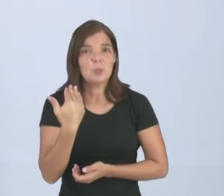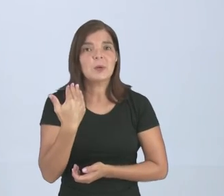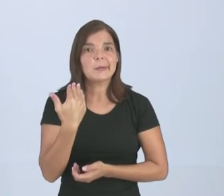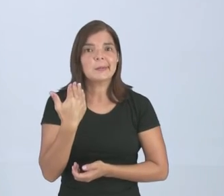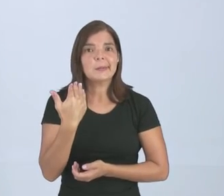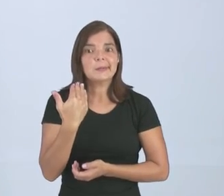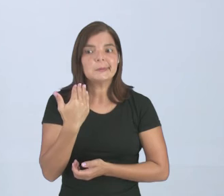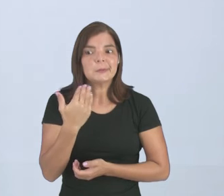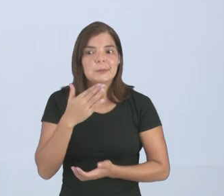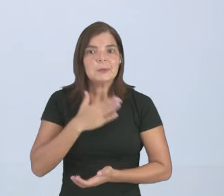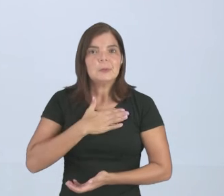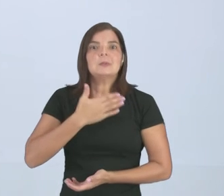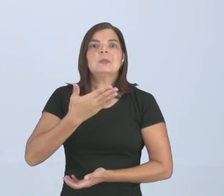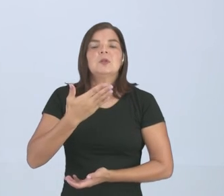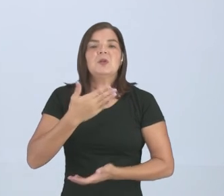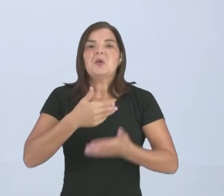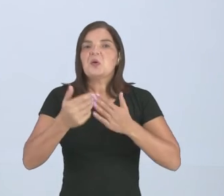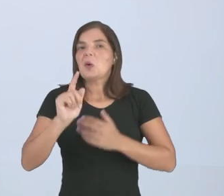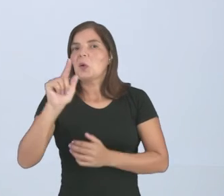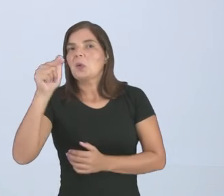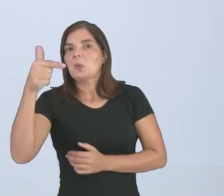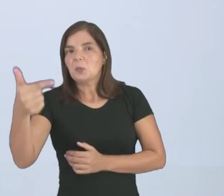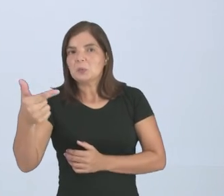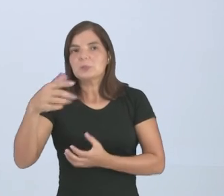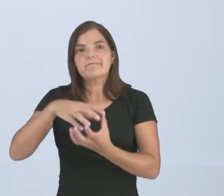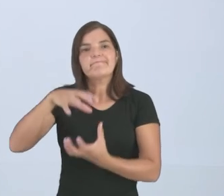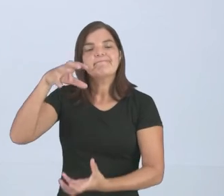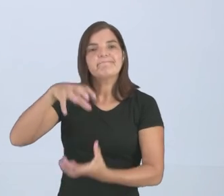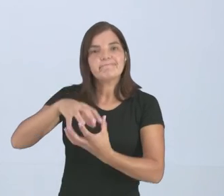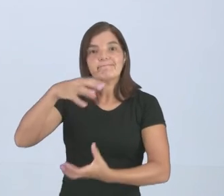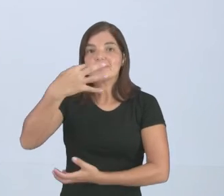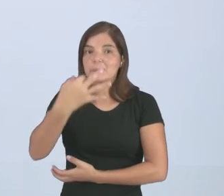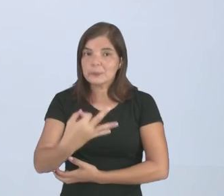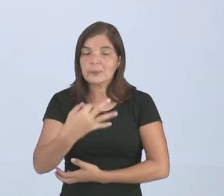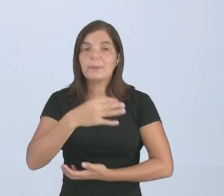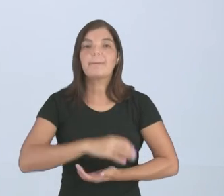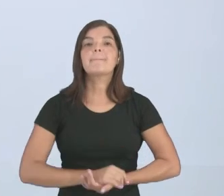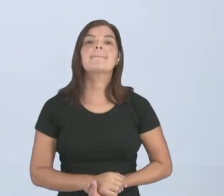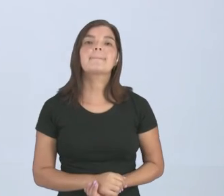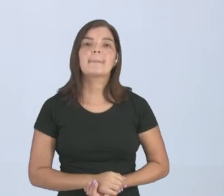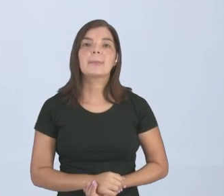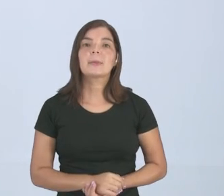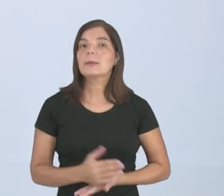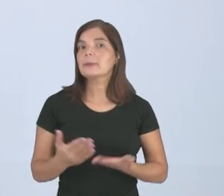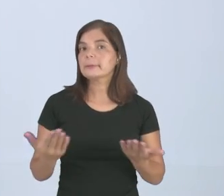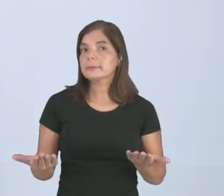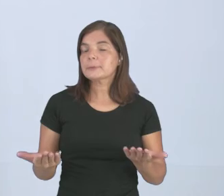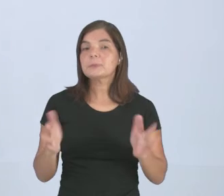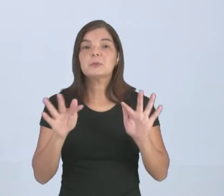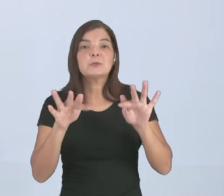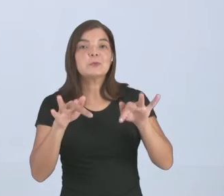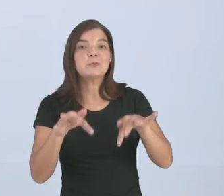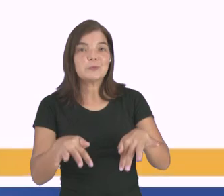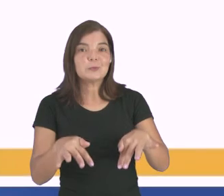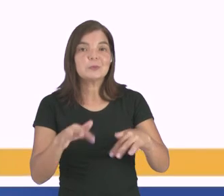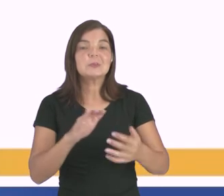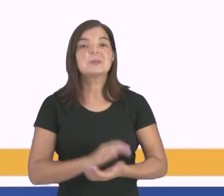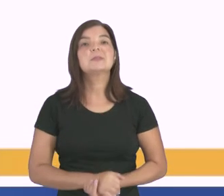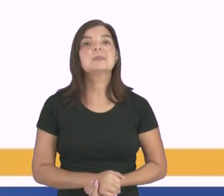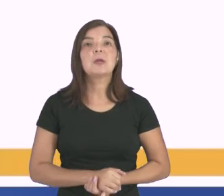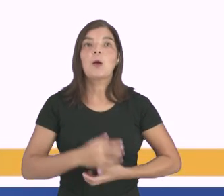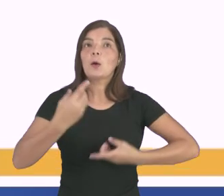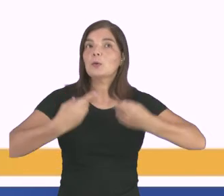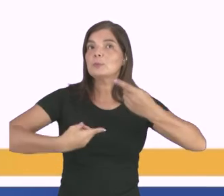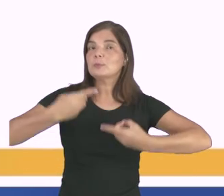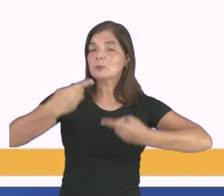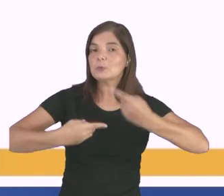inesperada do que qualquer outro tipo de idoso, certo, gente? E aí, para finalizar, eu trago aqui a política e a